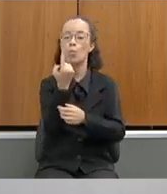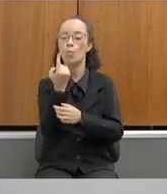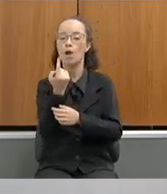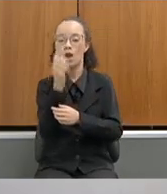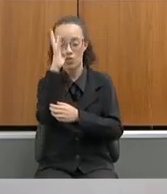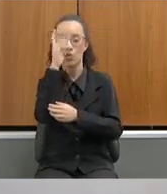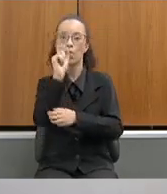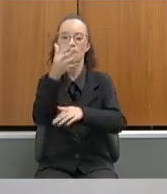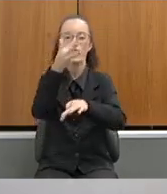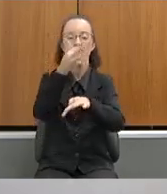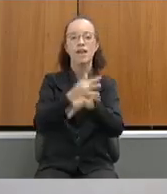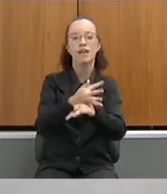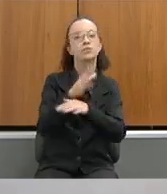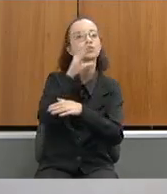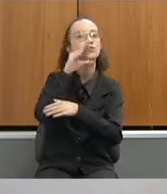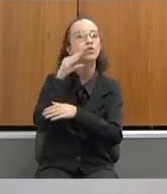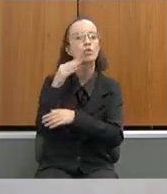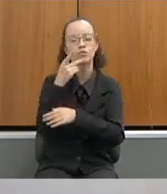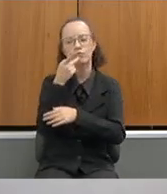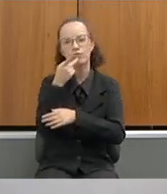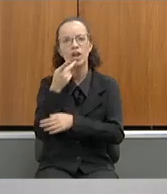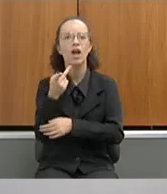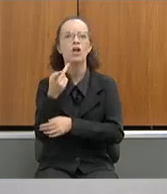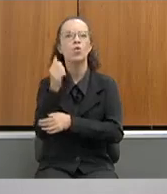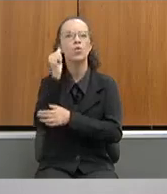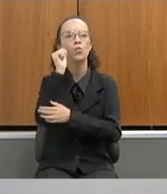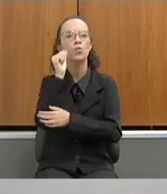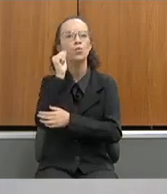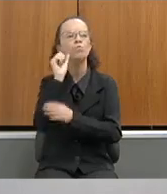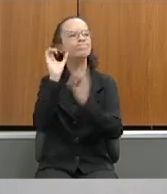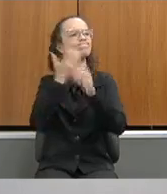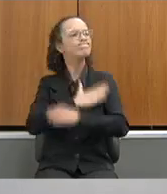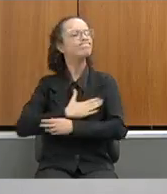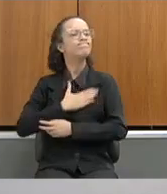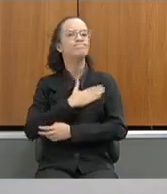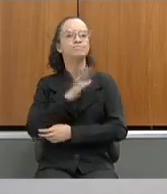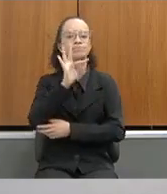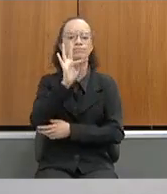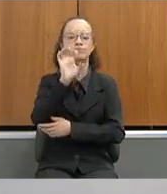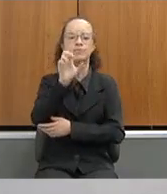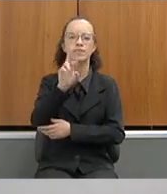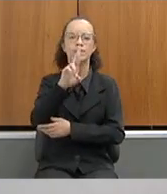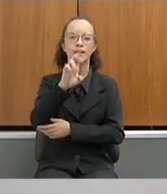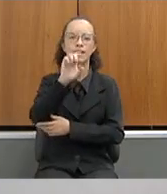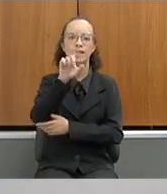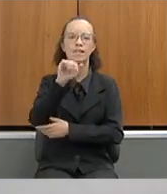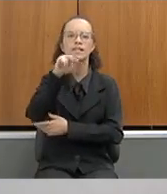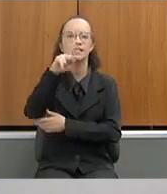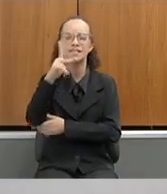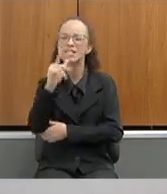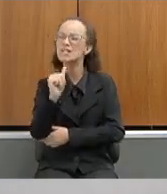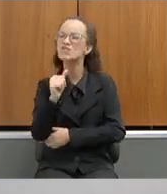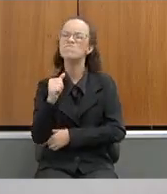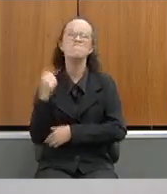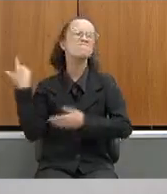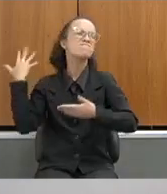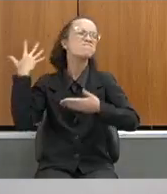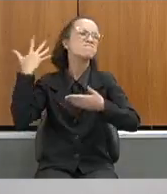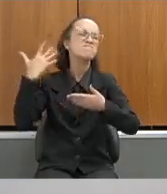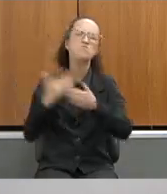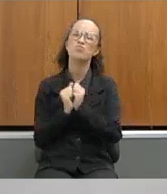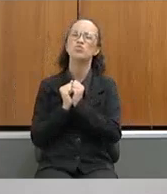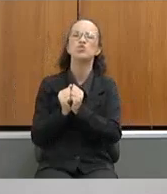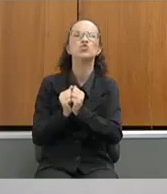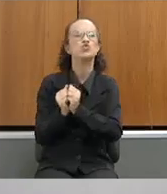servidores. Faço questão de citar minha querida servidora Terezinha, que tanto acompanhou tantas ações